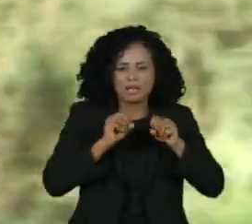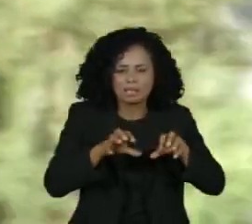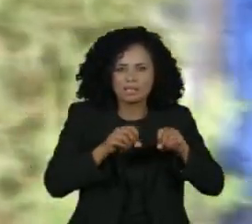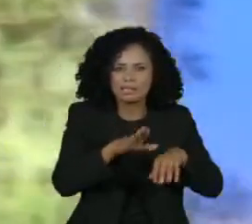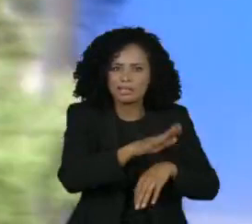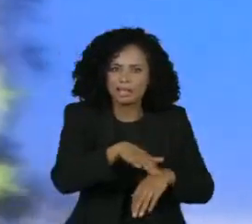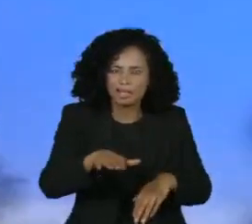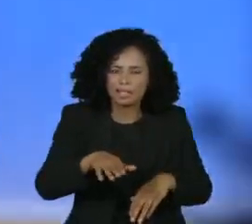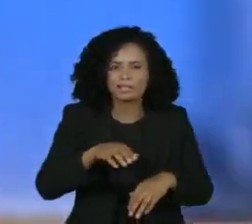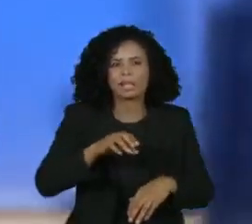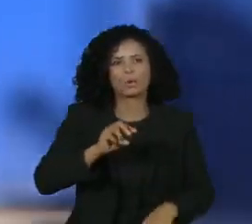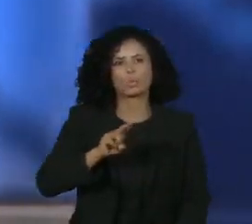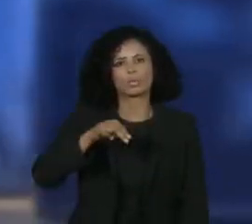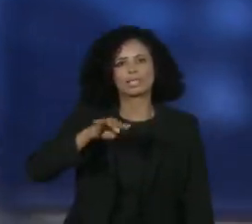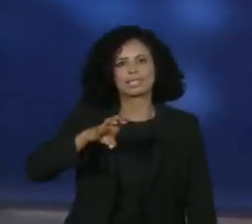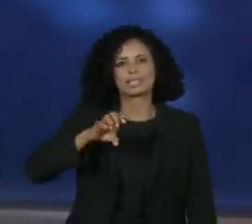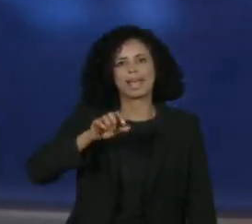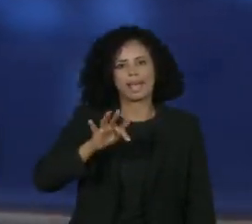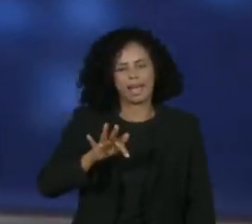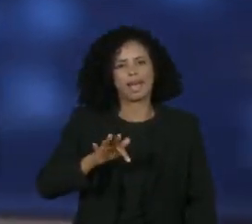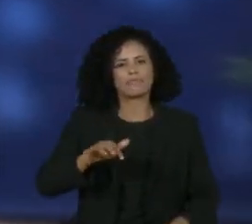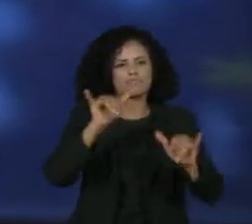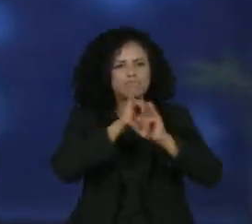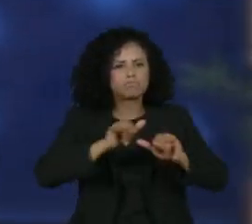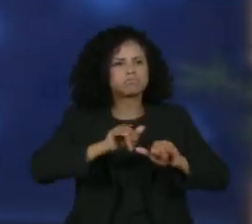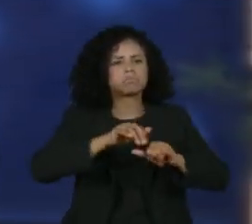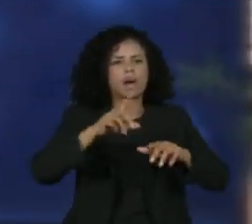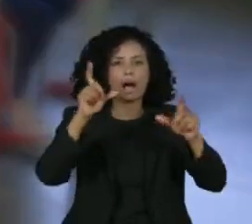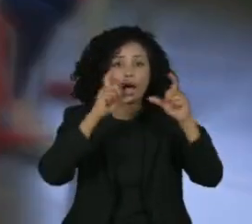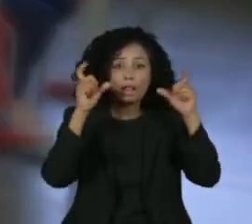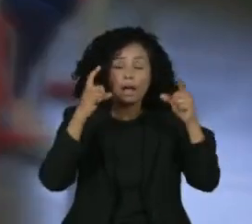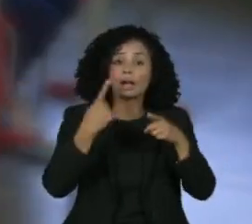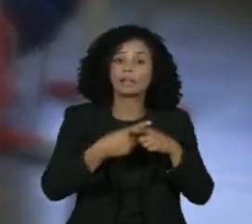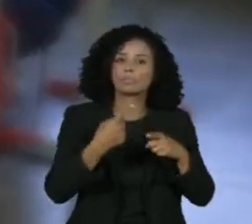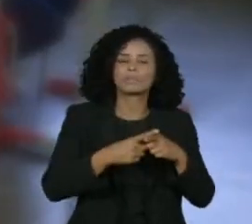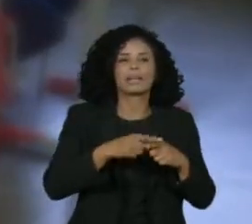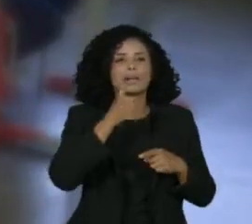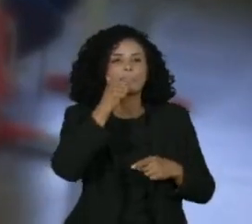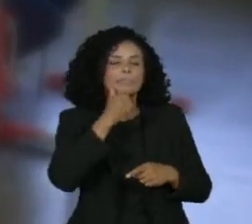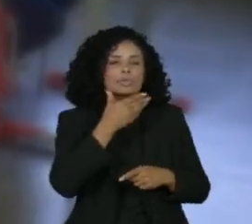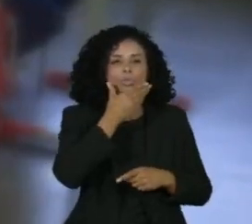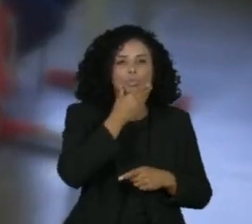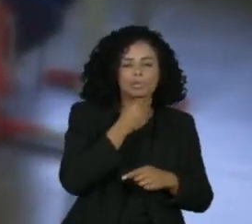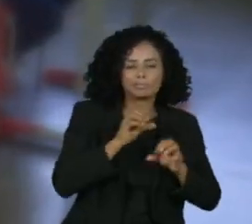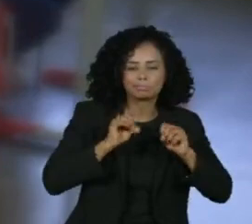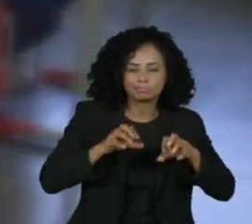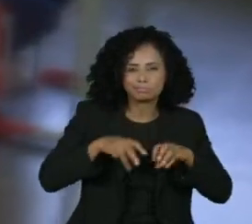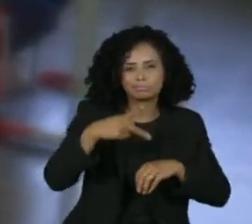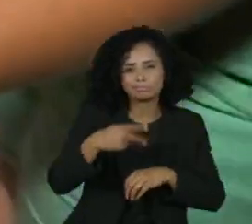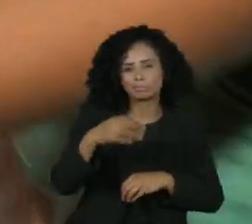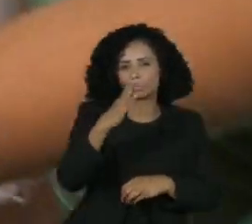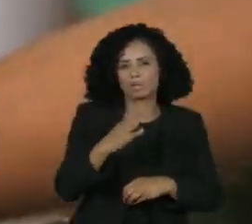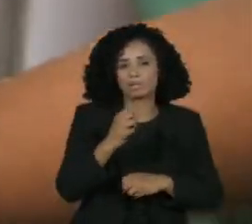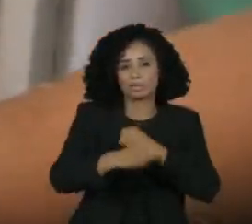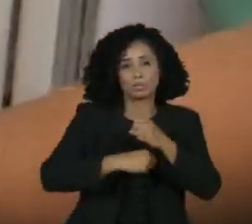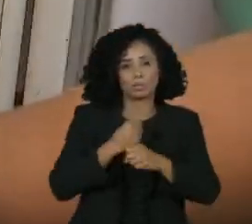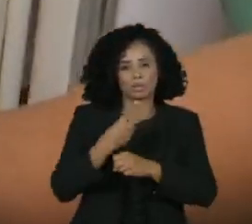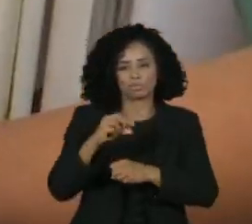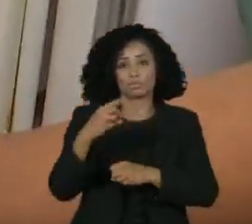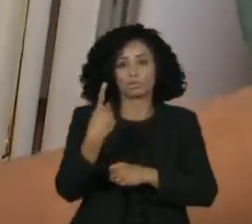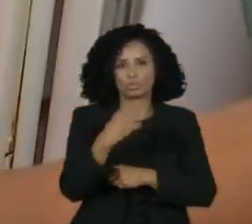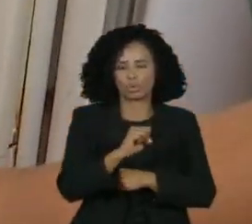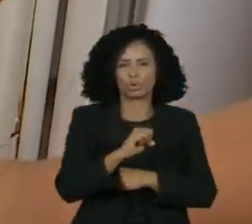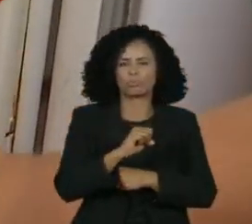Unicef alerta para o risco de regressão de duas décadas na educação de meninos e meninas em um país que em 2018 já havia